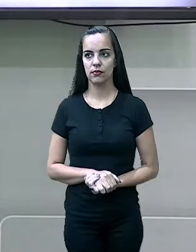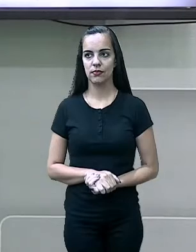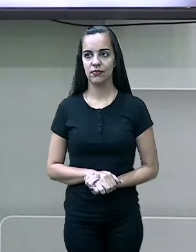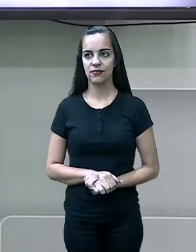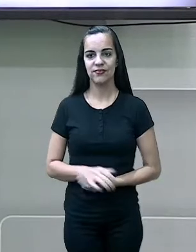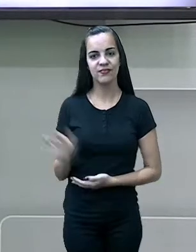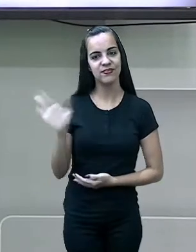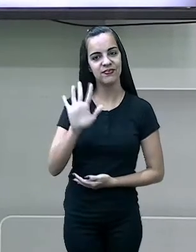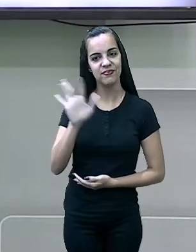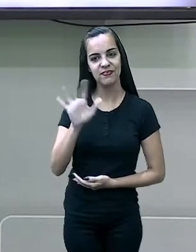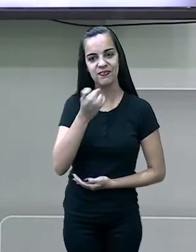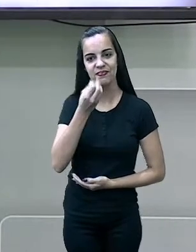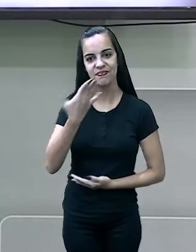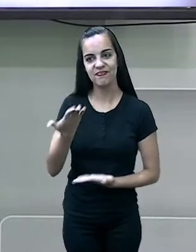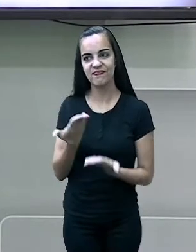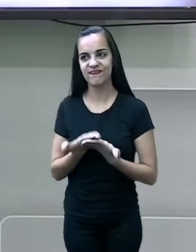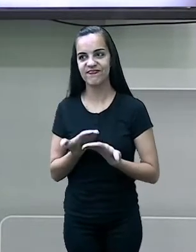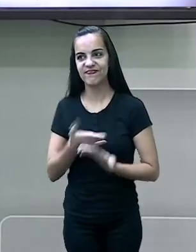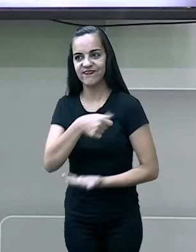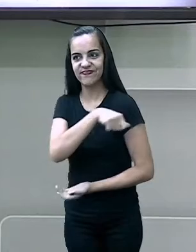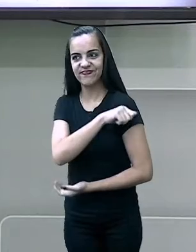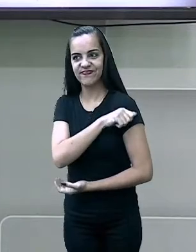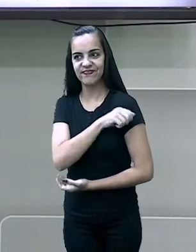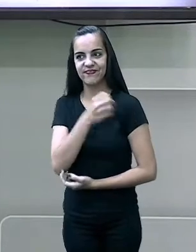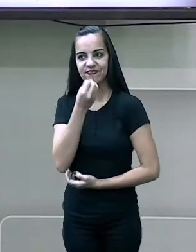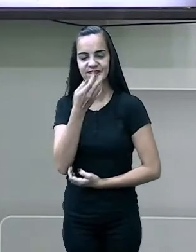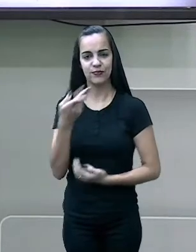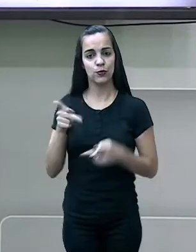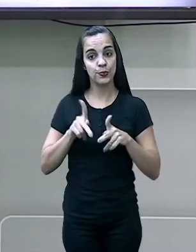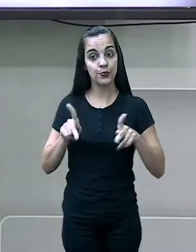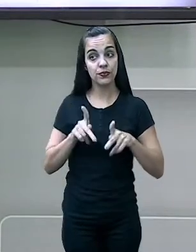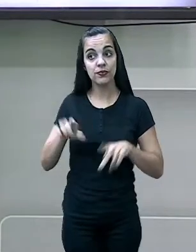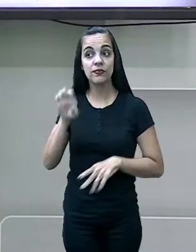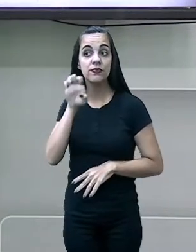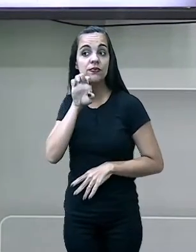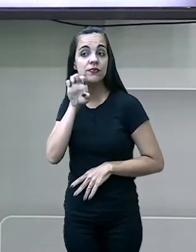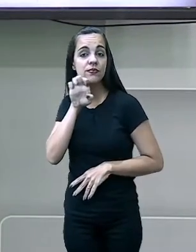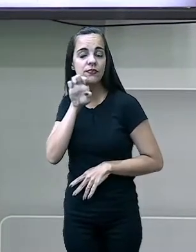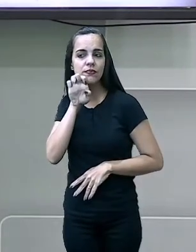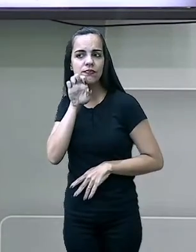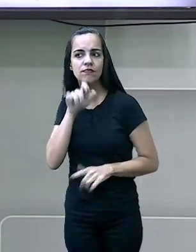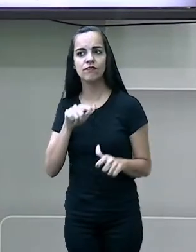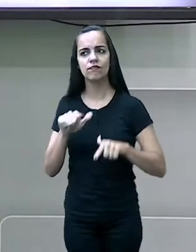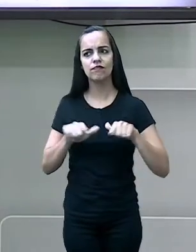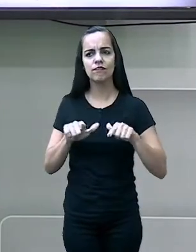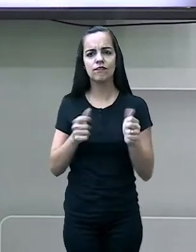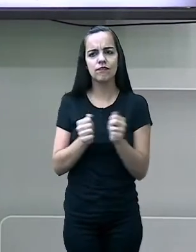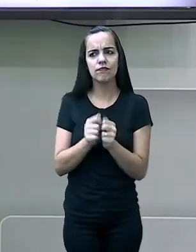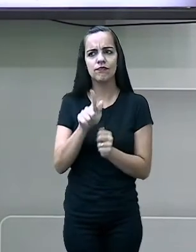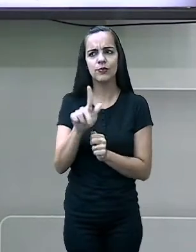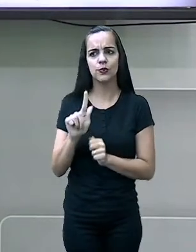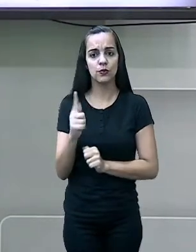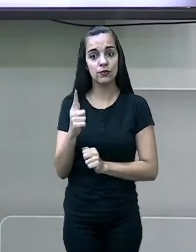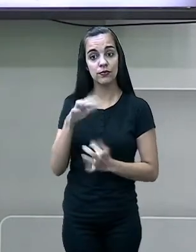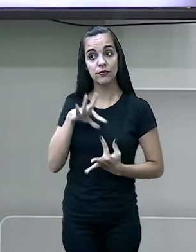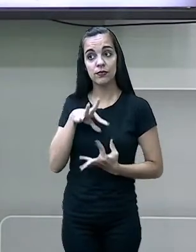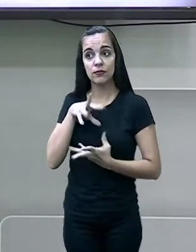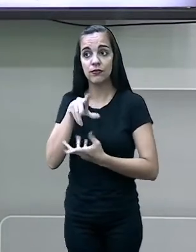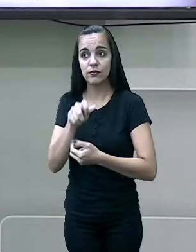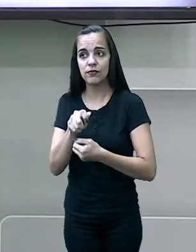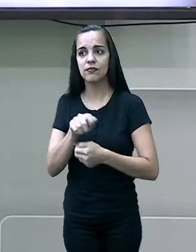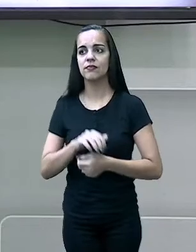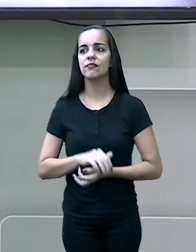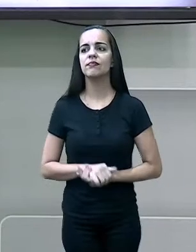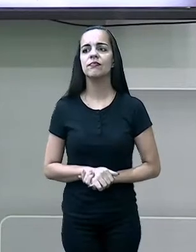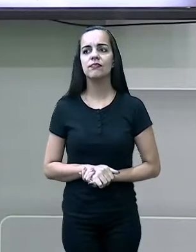Olá, estudante. Tudo bem? Eu sou Eliane, sua professora de Geografia. E esta é a nossa